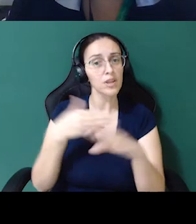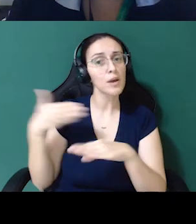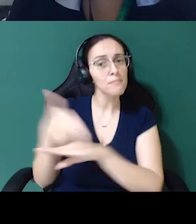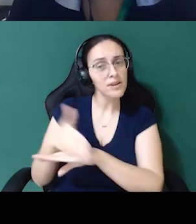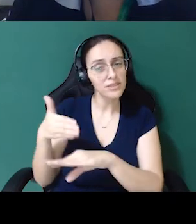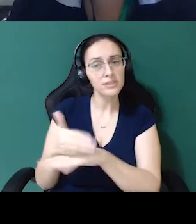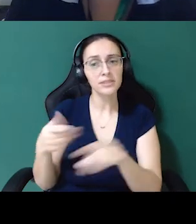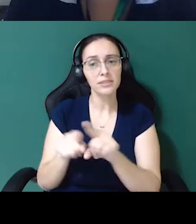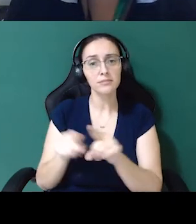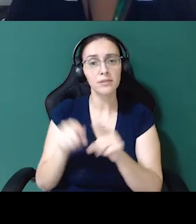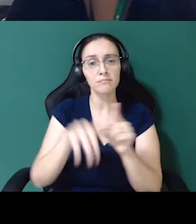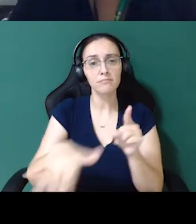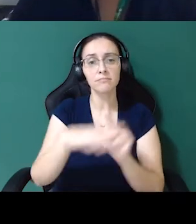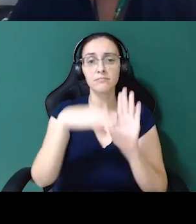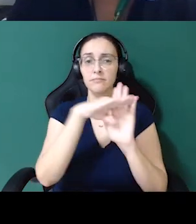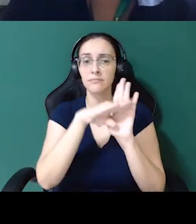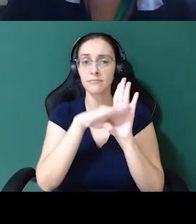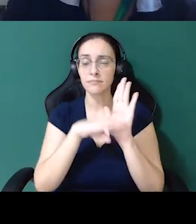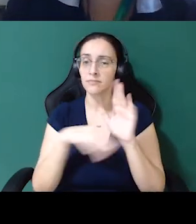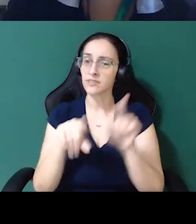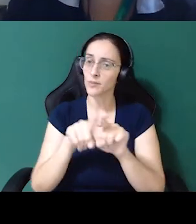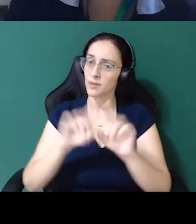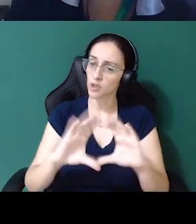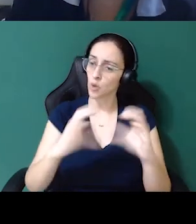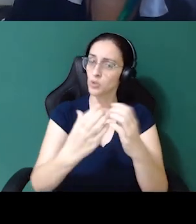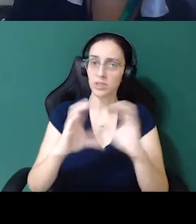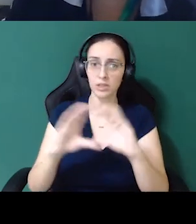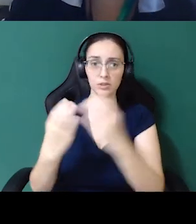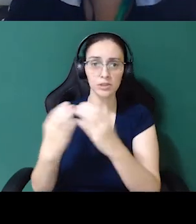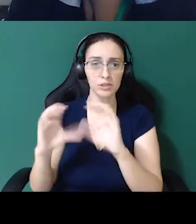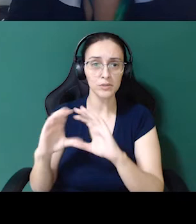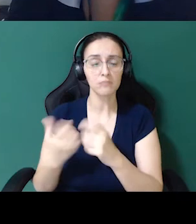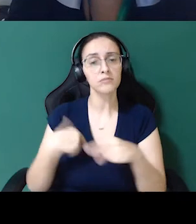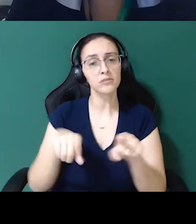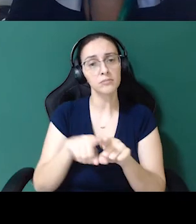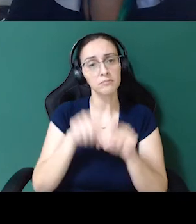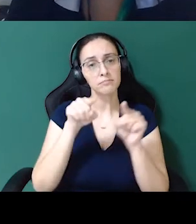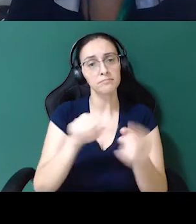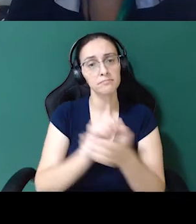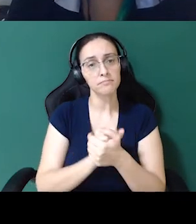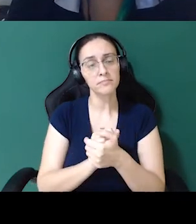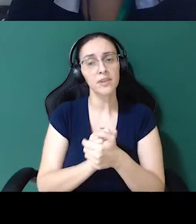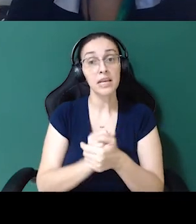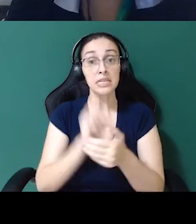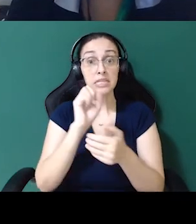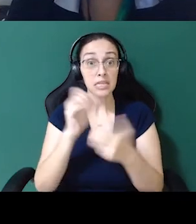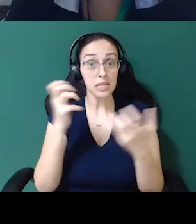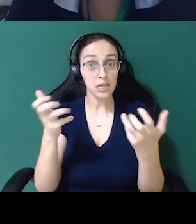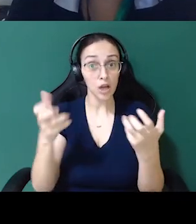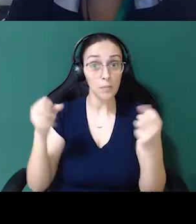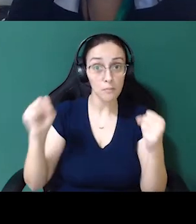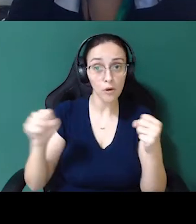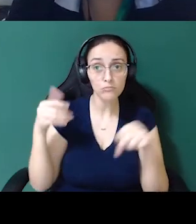participar, entrar nessa lista das minas e ver as comunidades locais que tem. E se vocês puderem também, gente, aí quem está